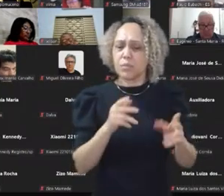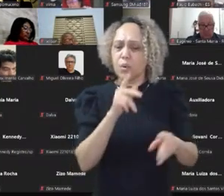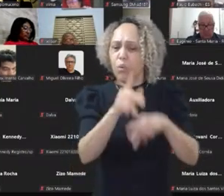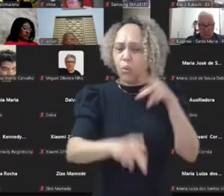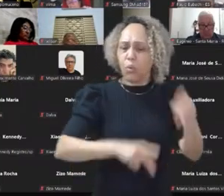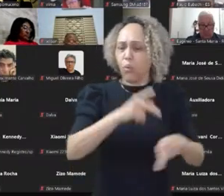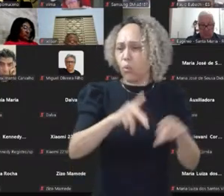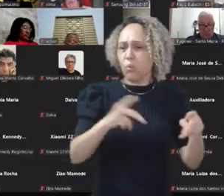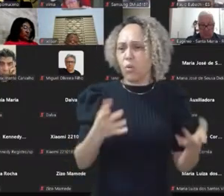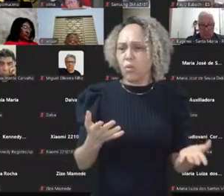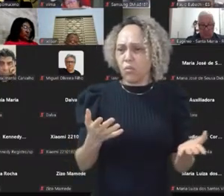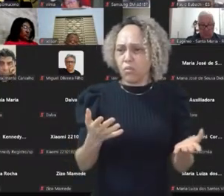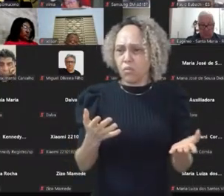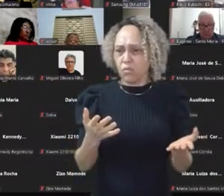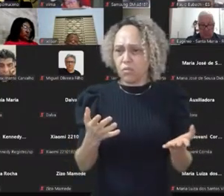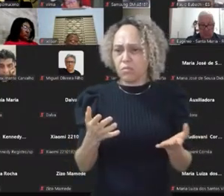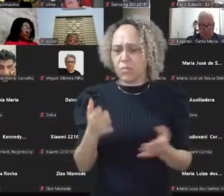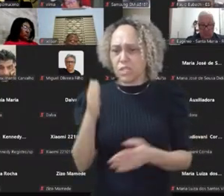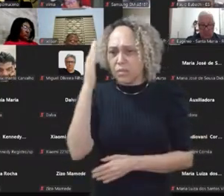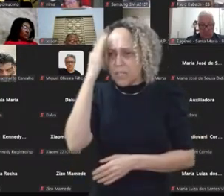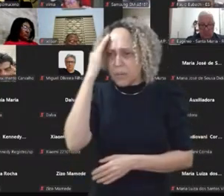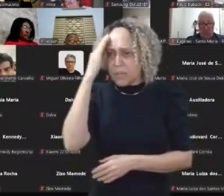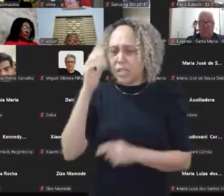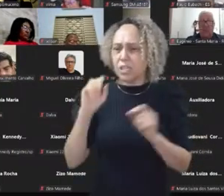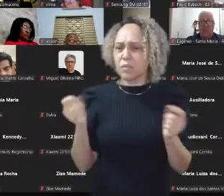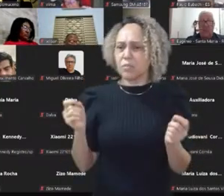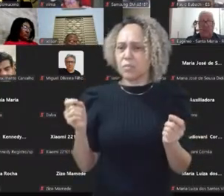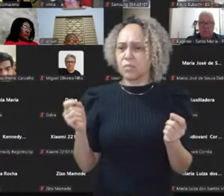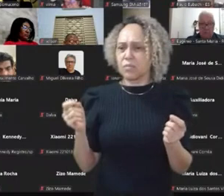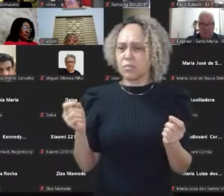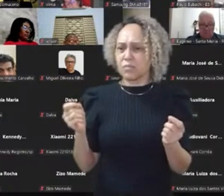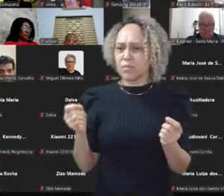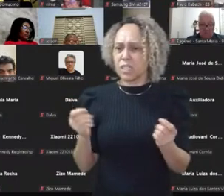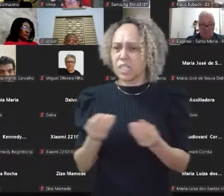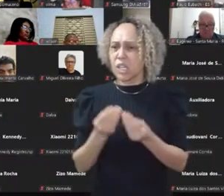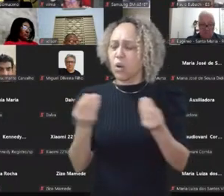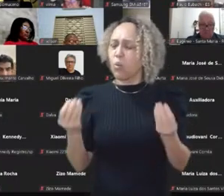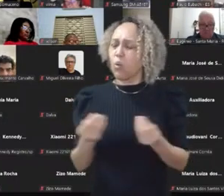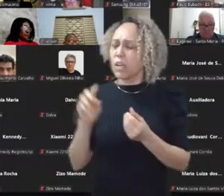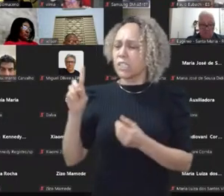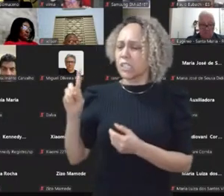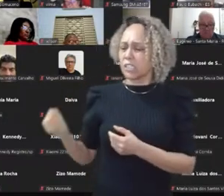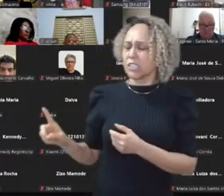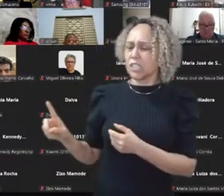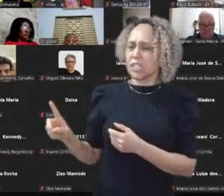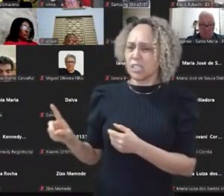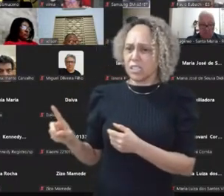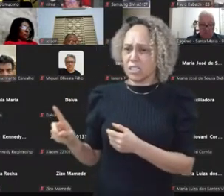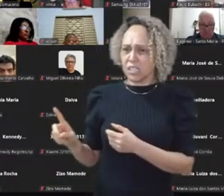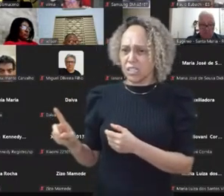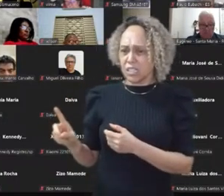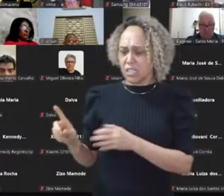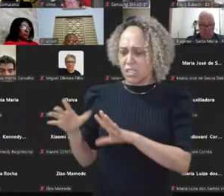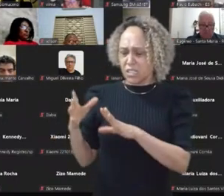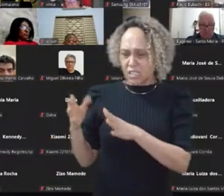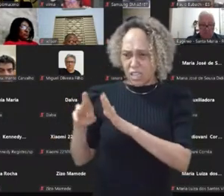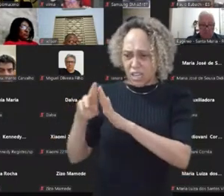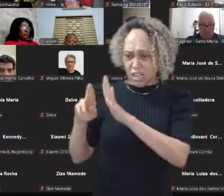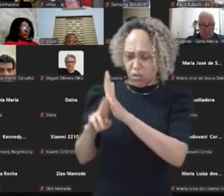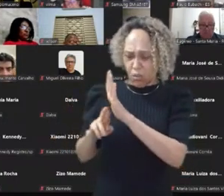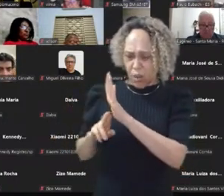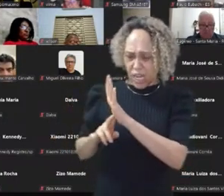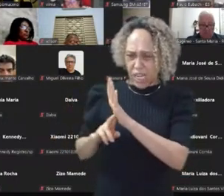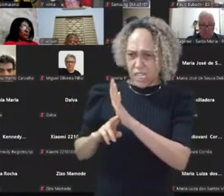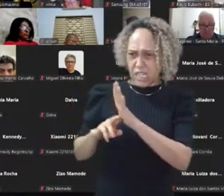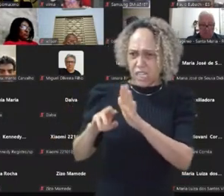E saber quando o adversário já esvaziou de sentido. Eles fizeram isso com regulamentação. Se você chegar para qualquer um falando sobre